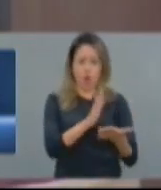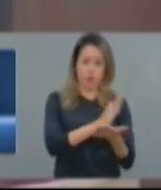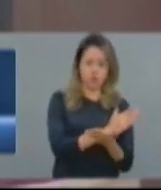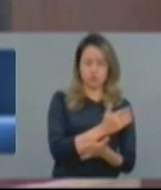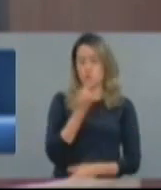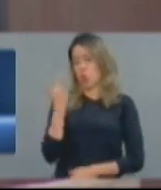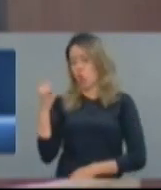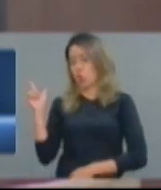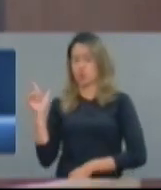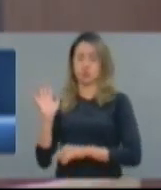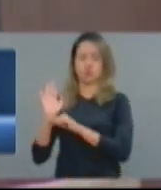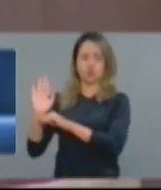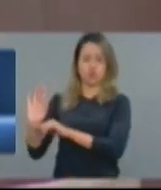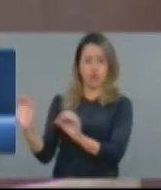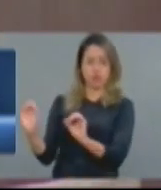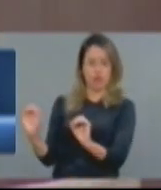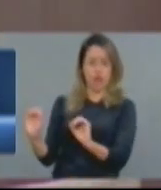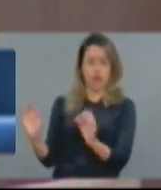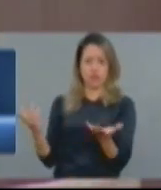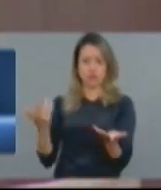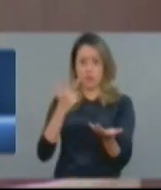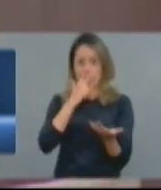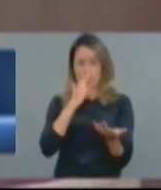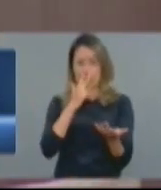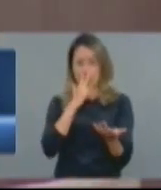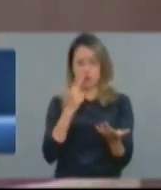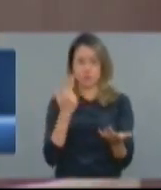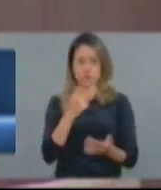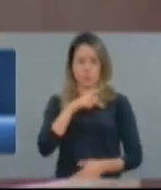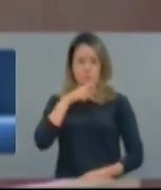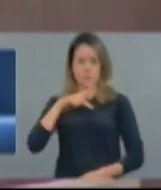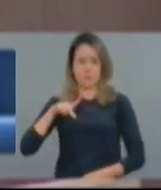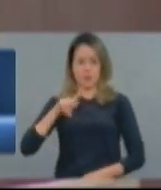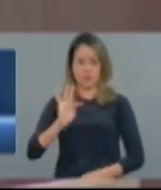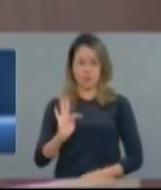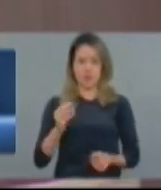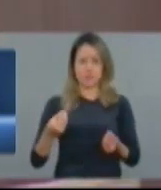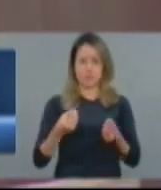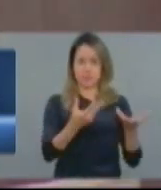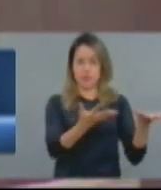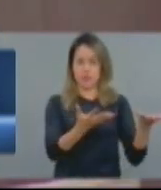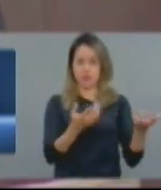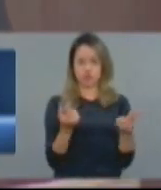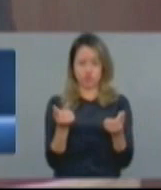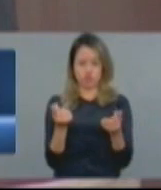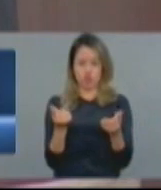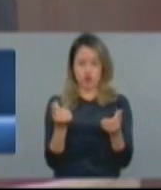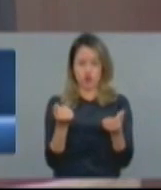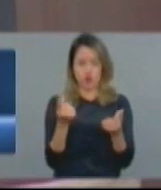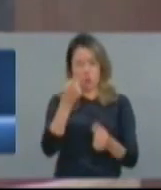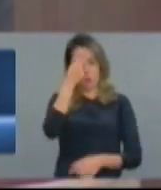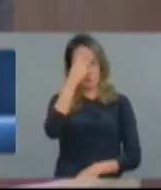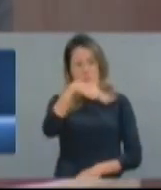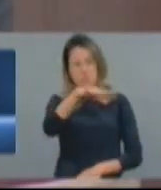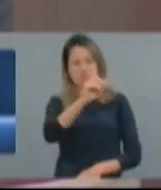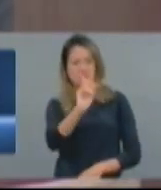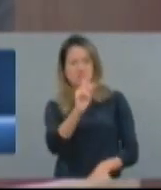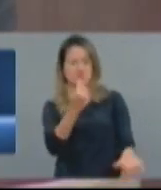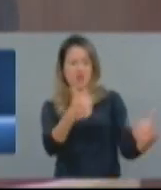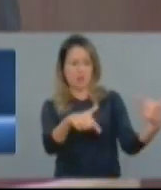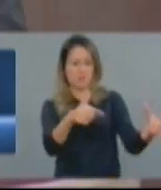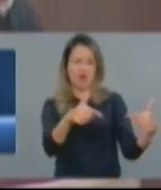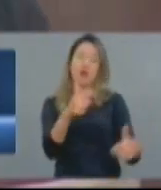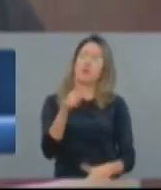fosse apenas dando dinheiro para o povo, sem trabalhar, e é impressionante a falta da informação,